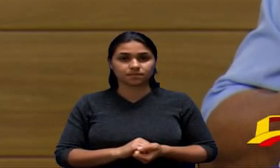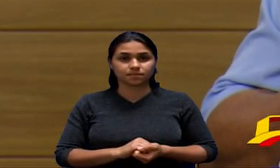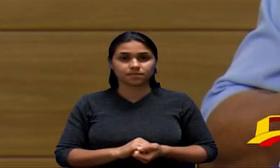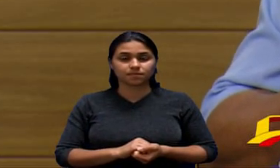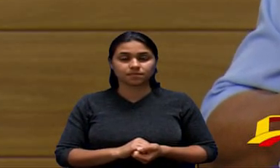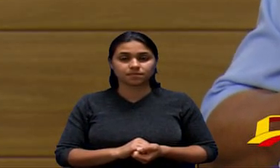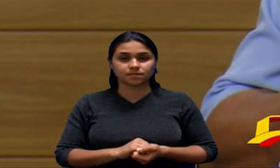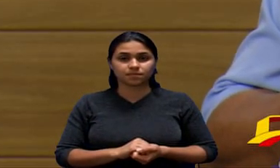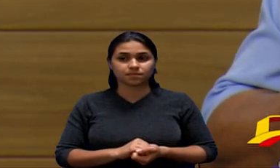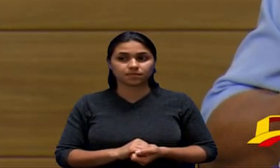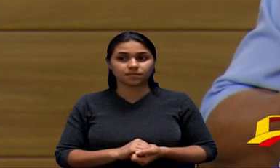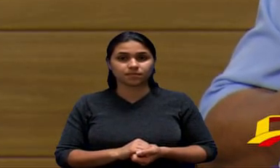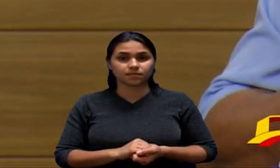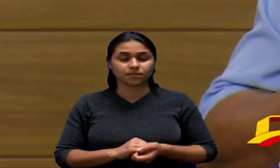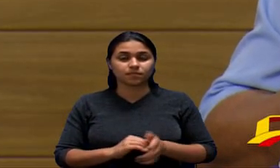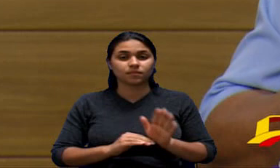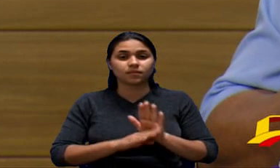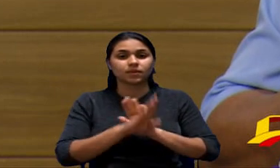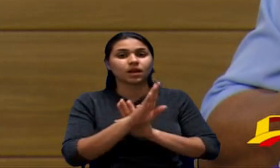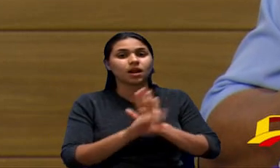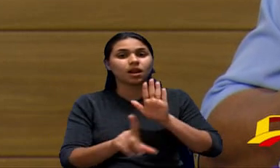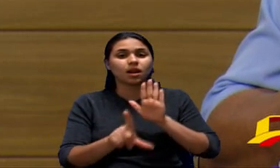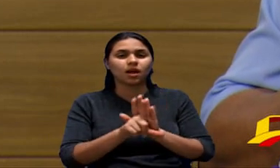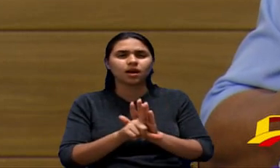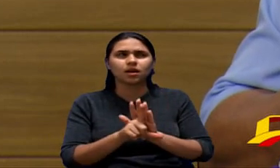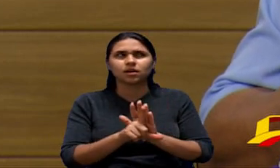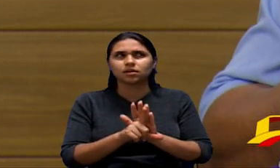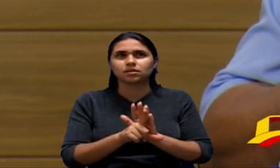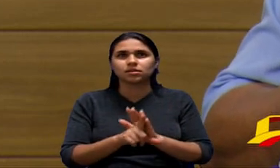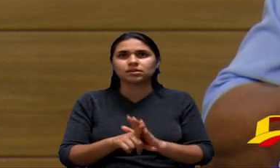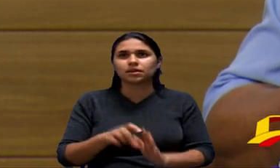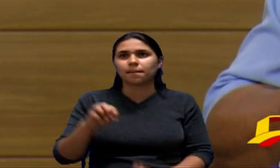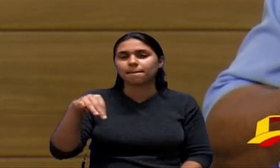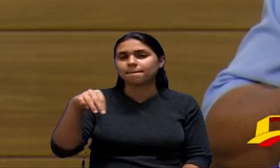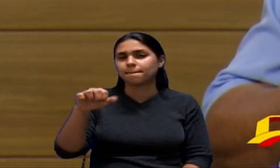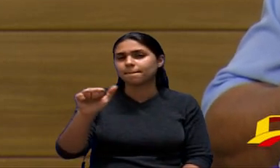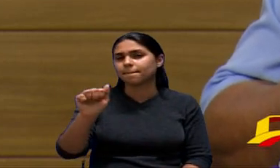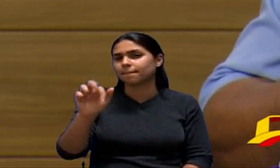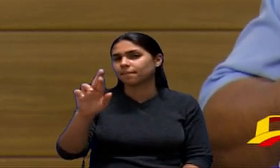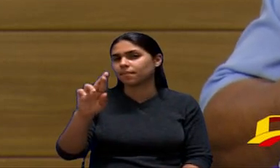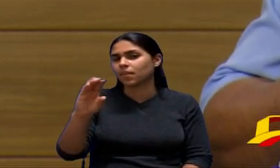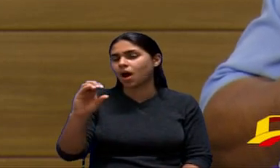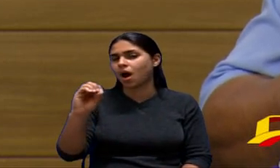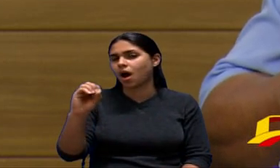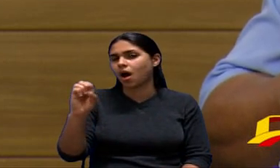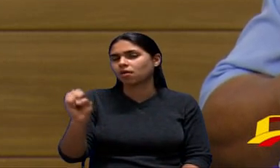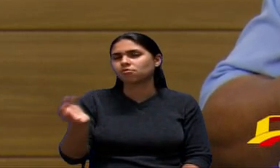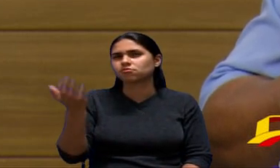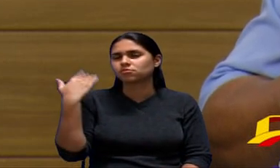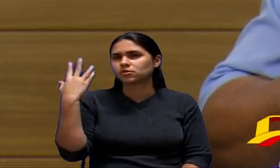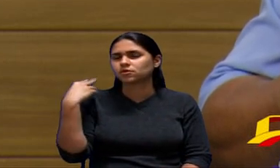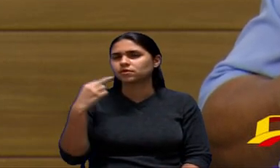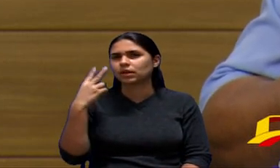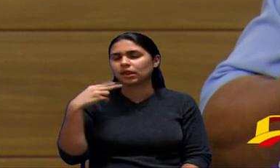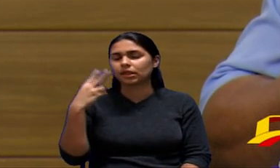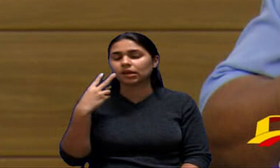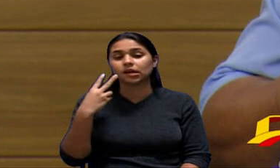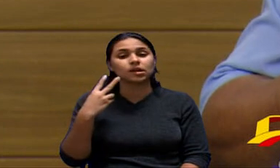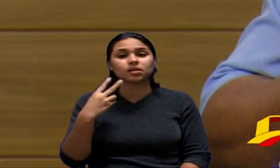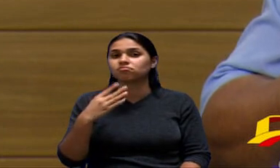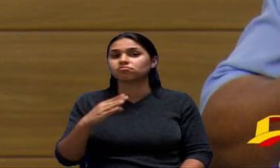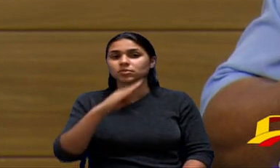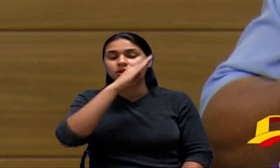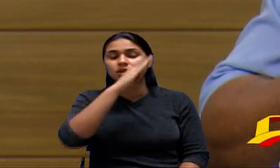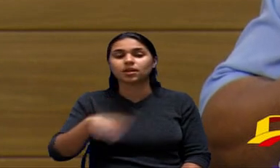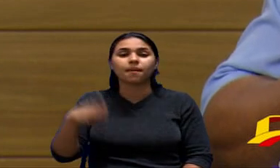numa lei do deputado ex-deputado Marcos Martins que proíbe o abastecimento